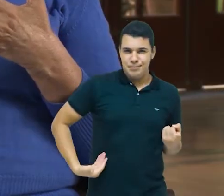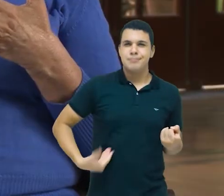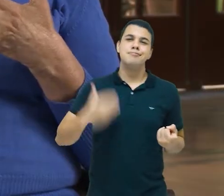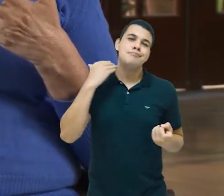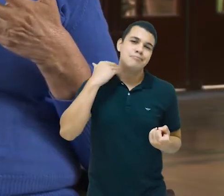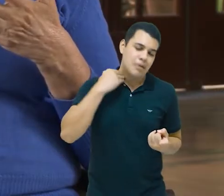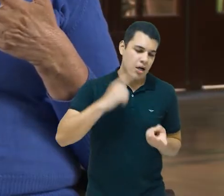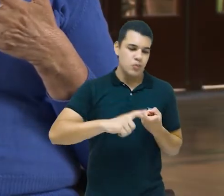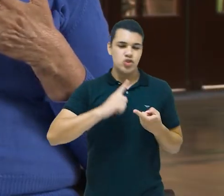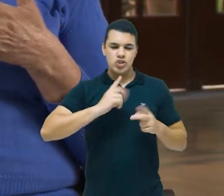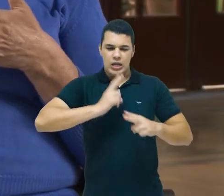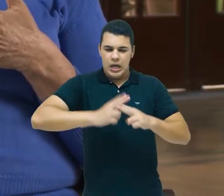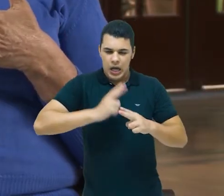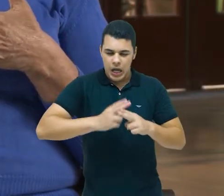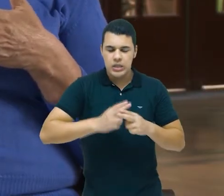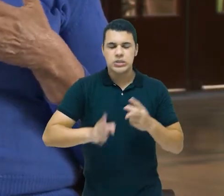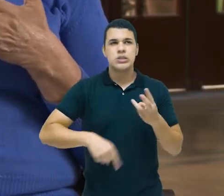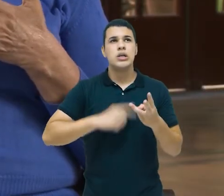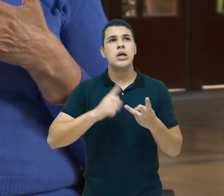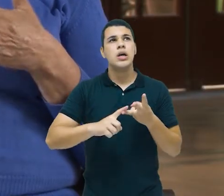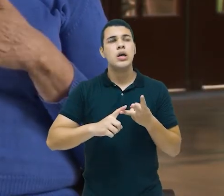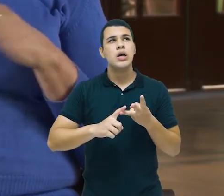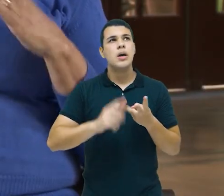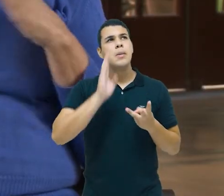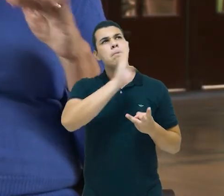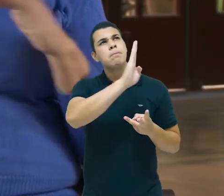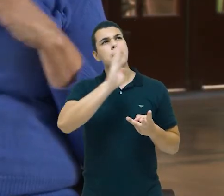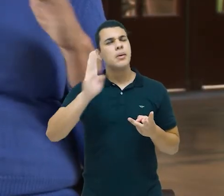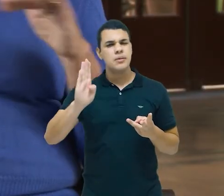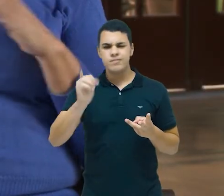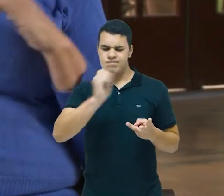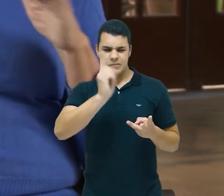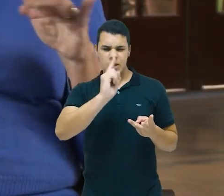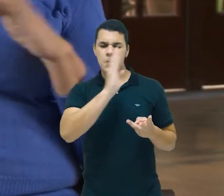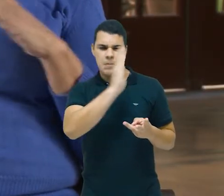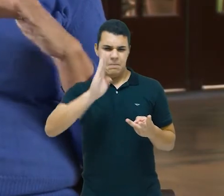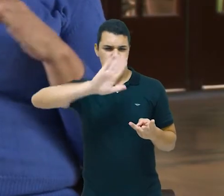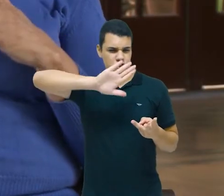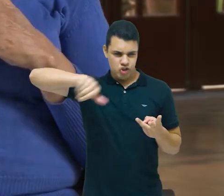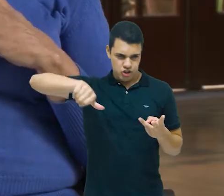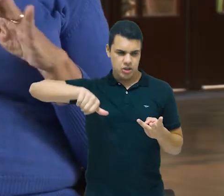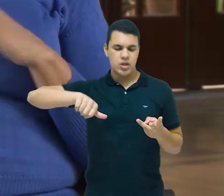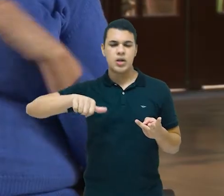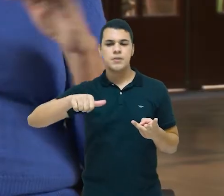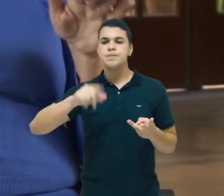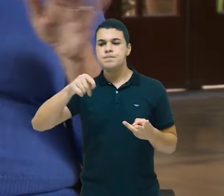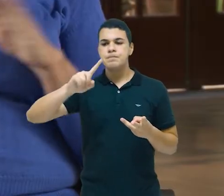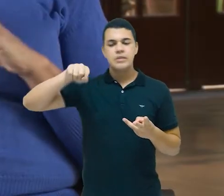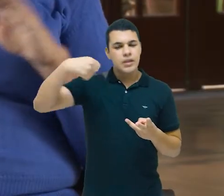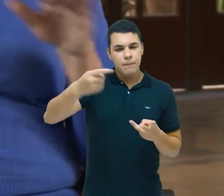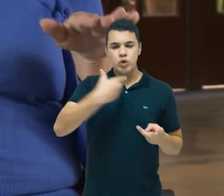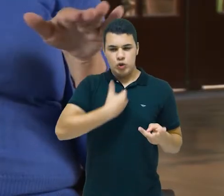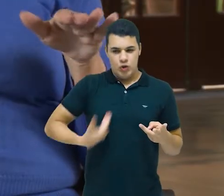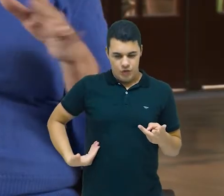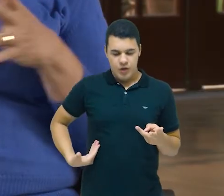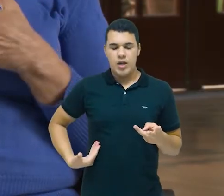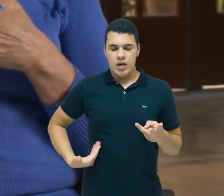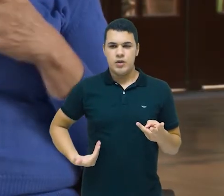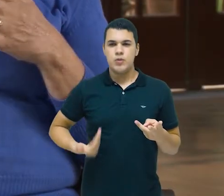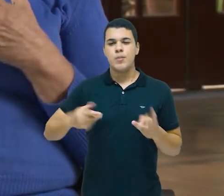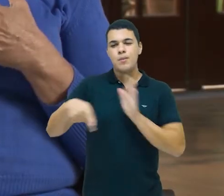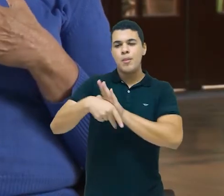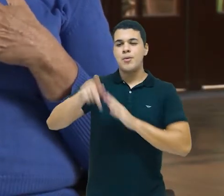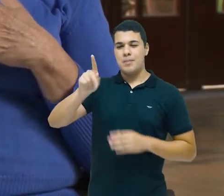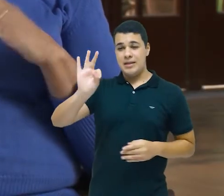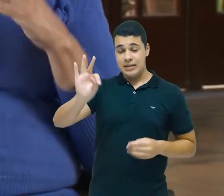via Caixa Econômica e via Banco do Brasil, não. O Banco do Brasil já é nos governos do